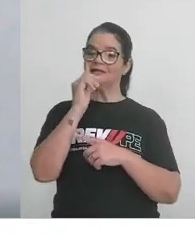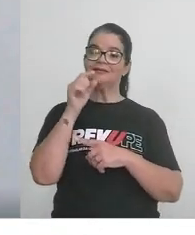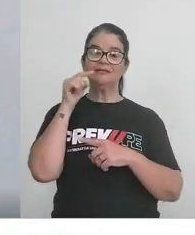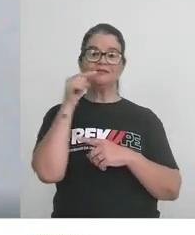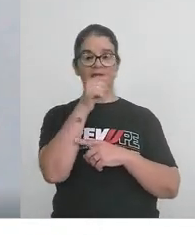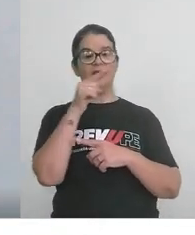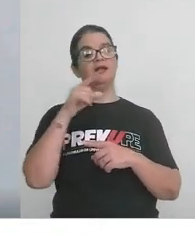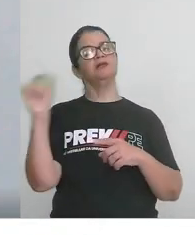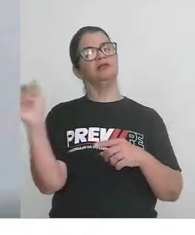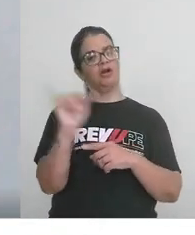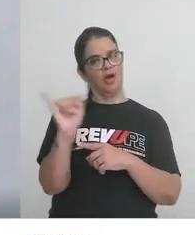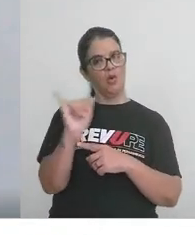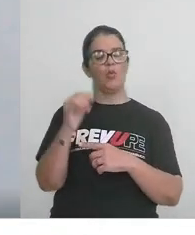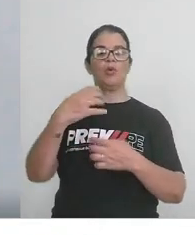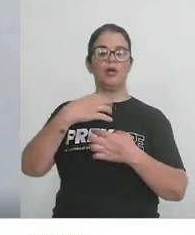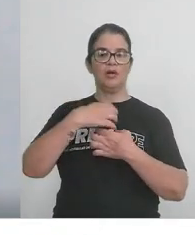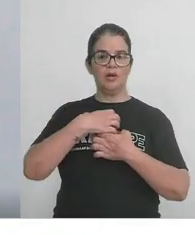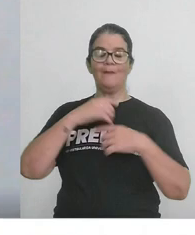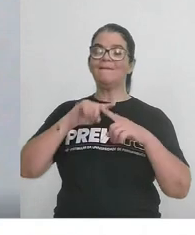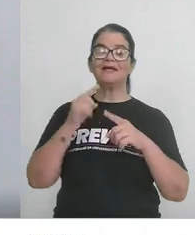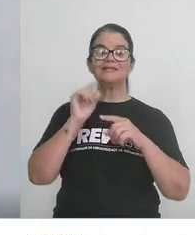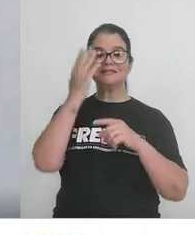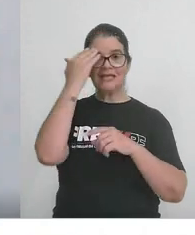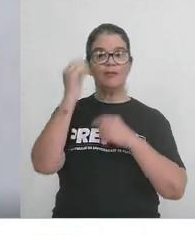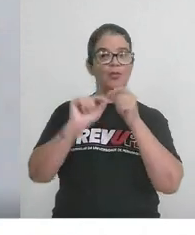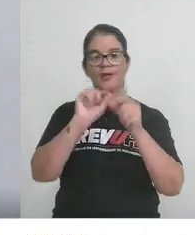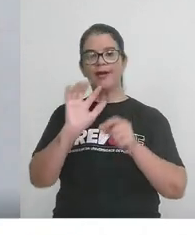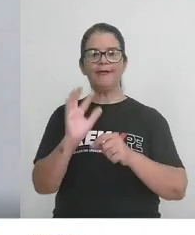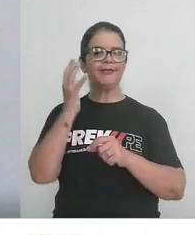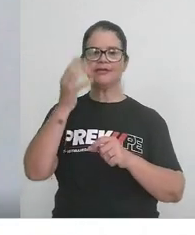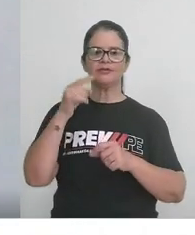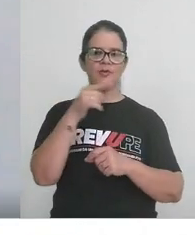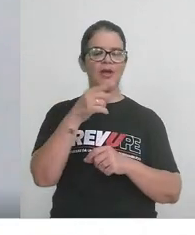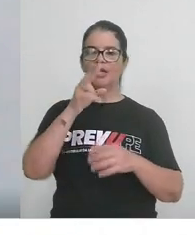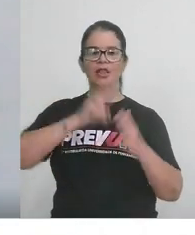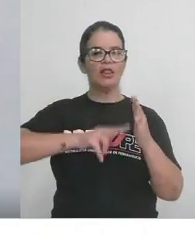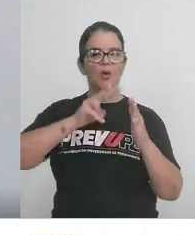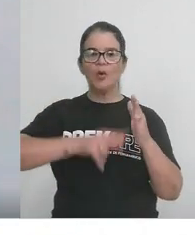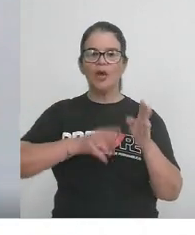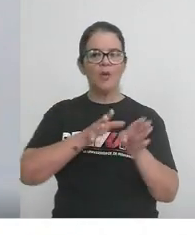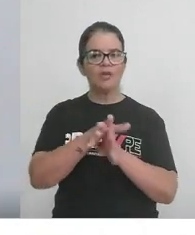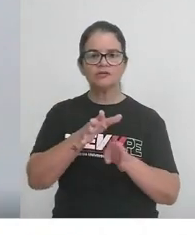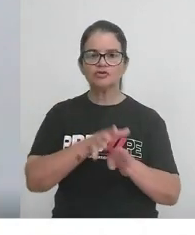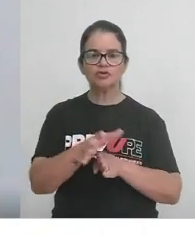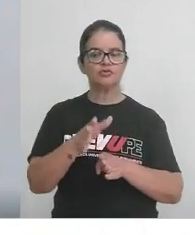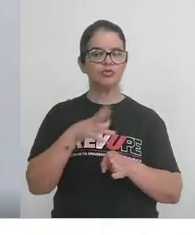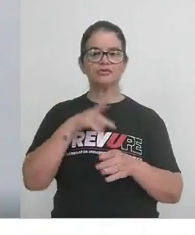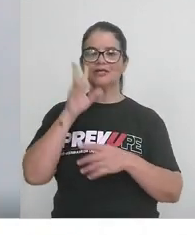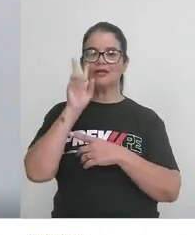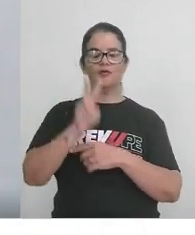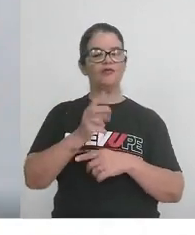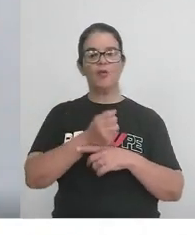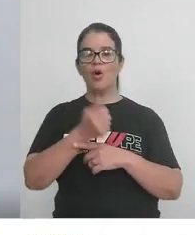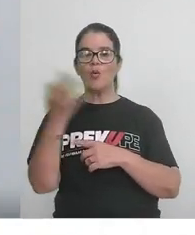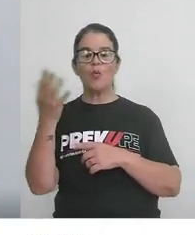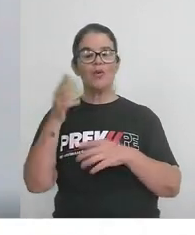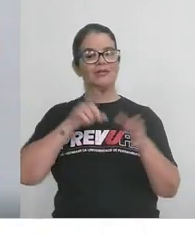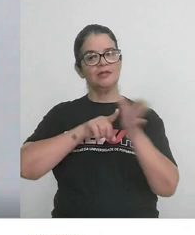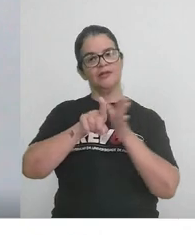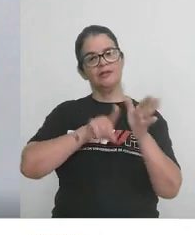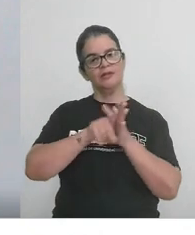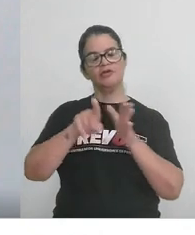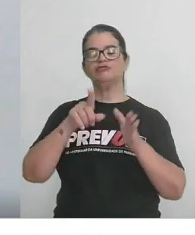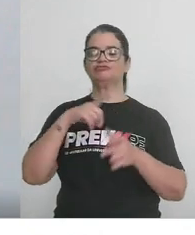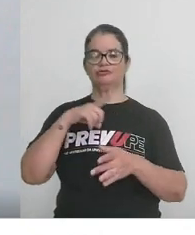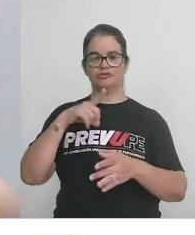ele que estava tranquilo, mas sabe o que aconteceu? aconteceu? Ele não leu as instruções e não viu a quantidade de questões